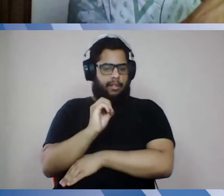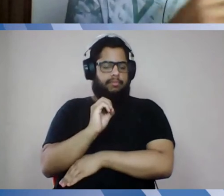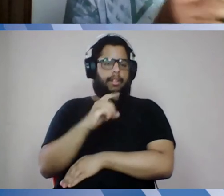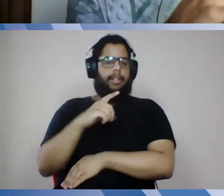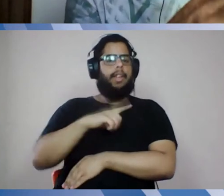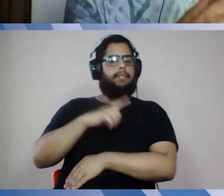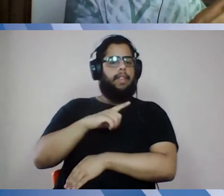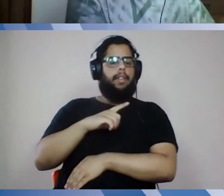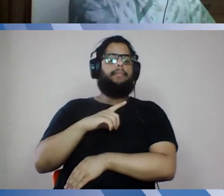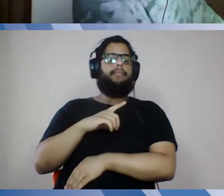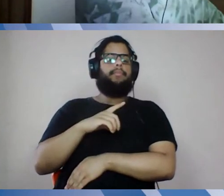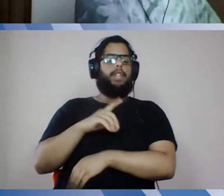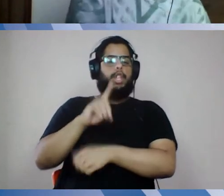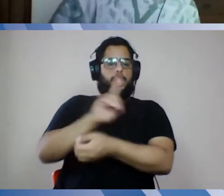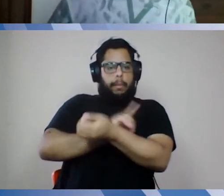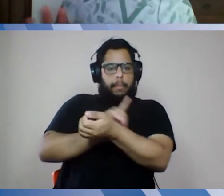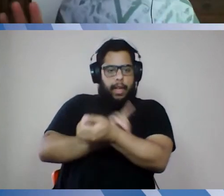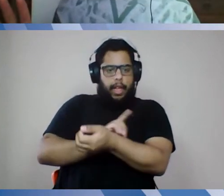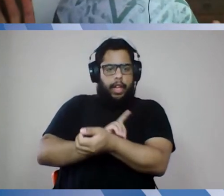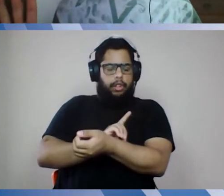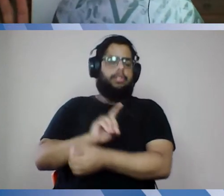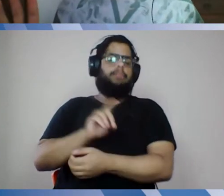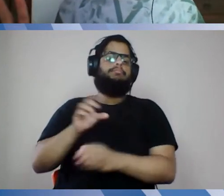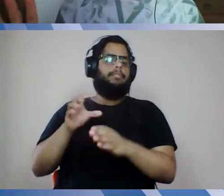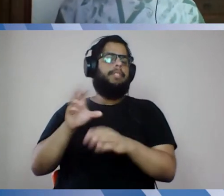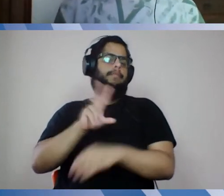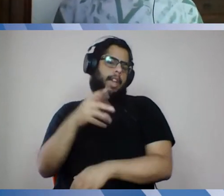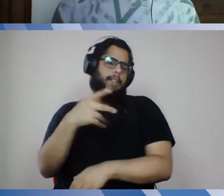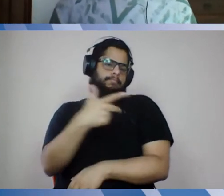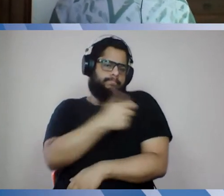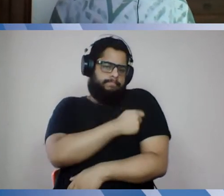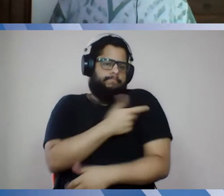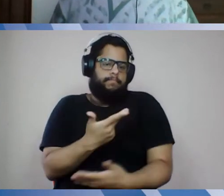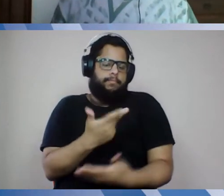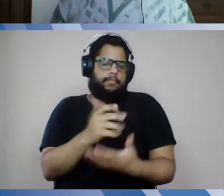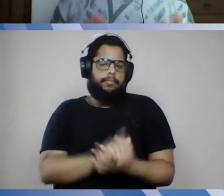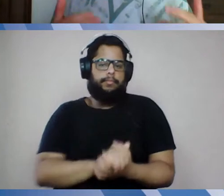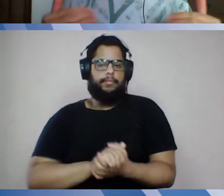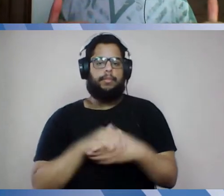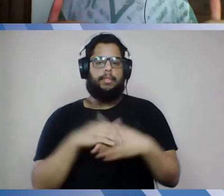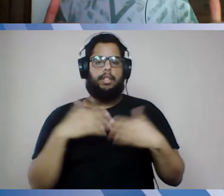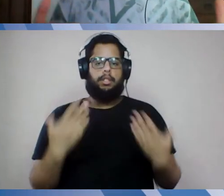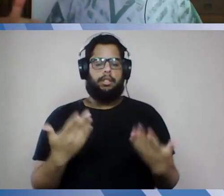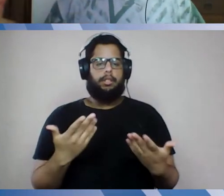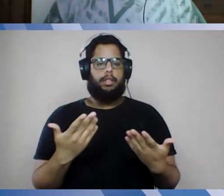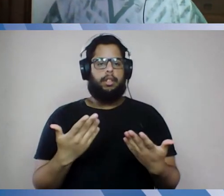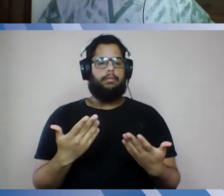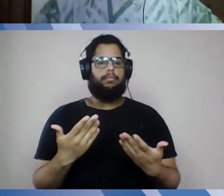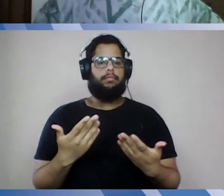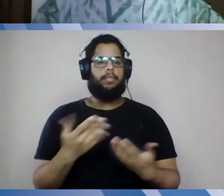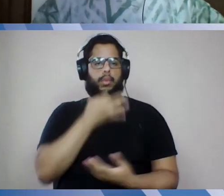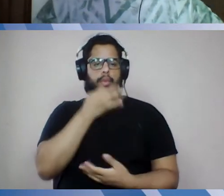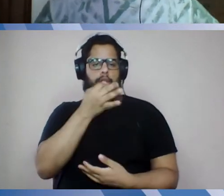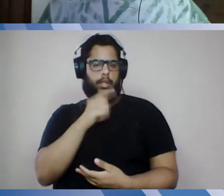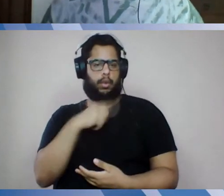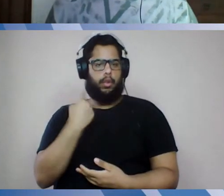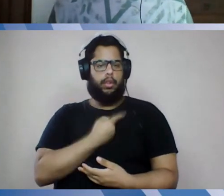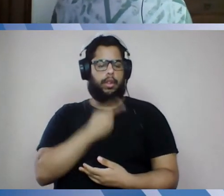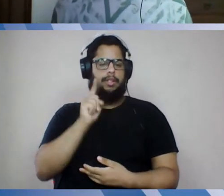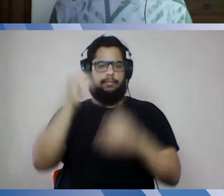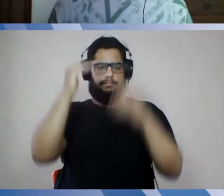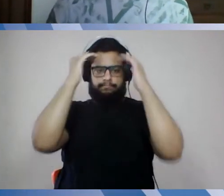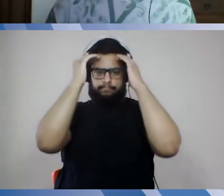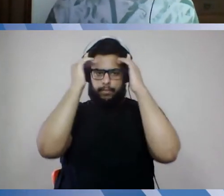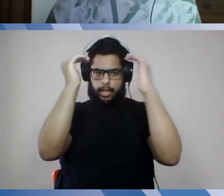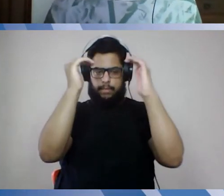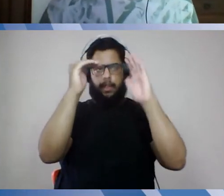e está na vez da categoria dele, ele vai receber a vacina. Então, a sugestão que a gente dá em relação à vacinação é respeitar o